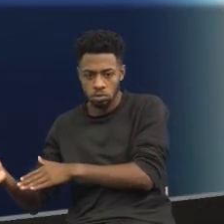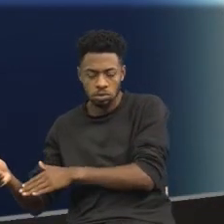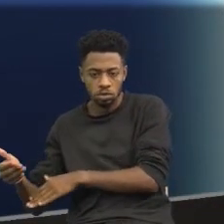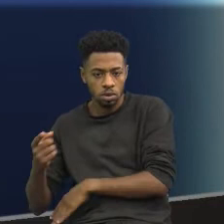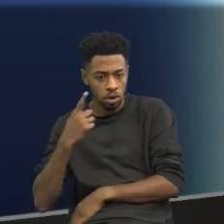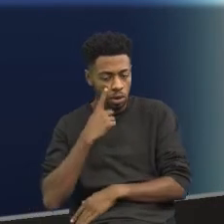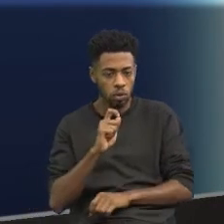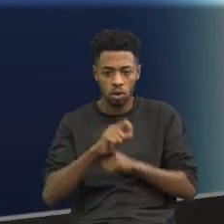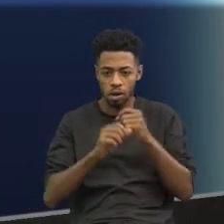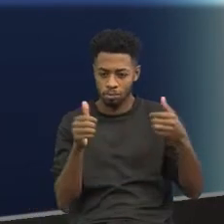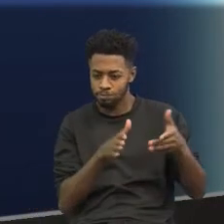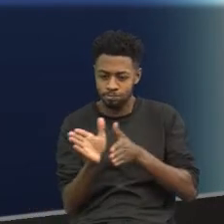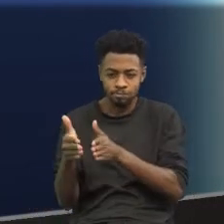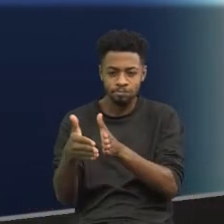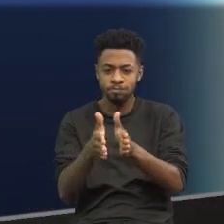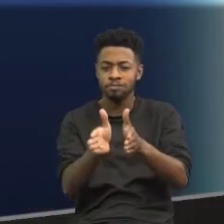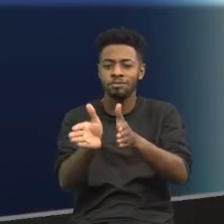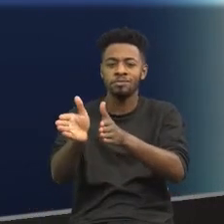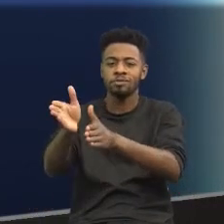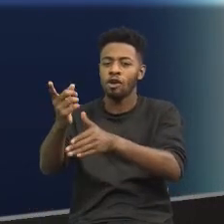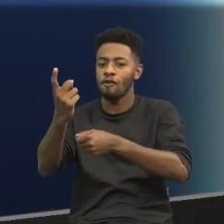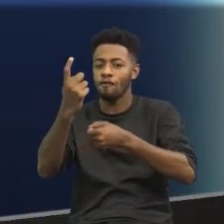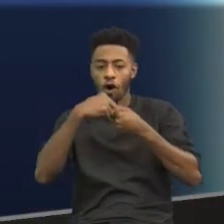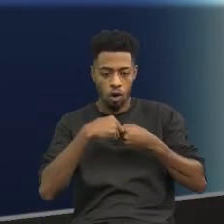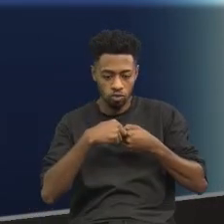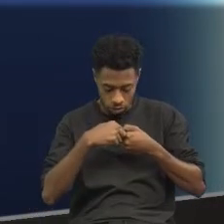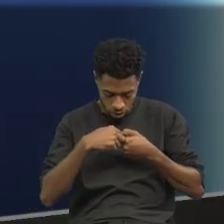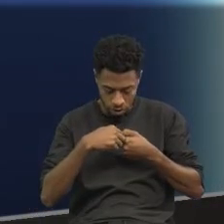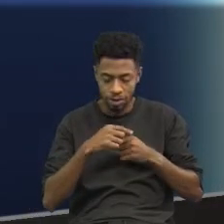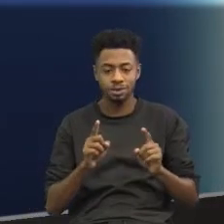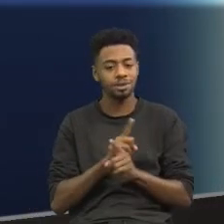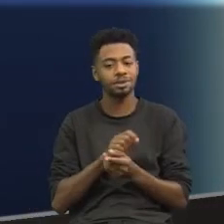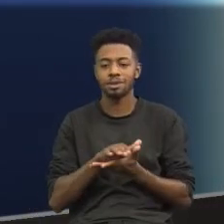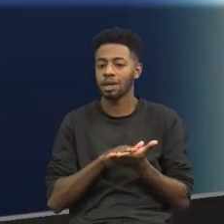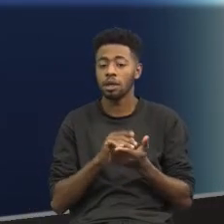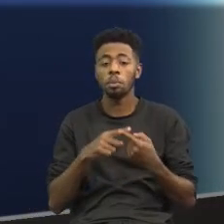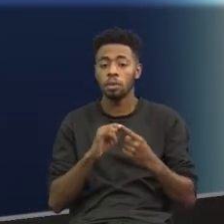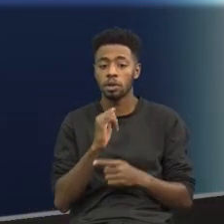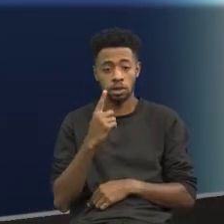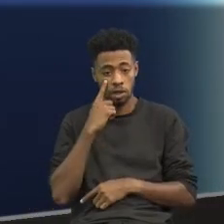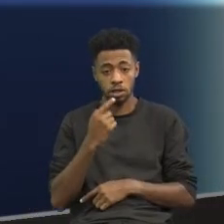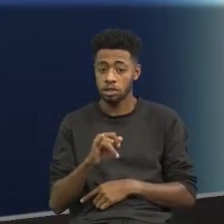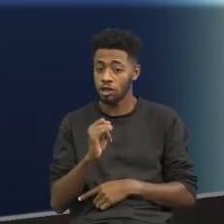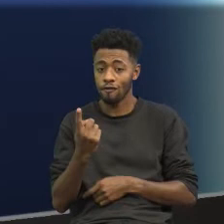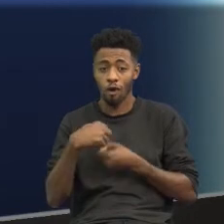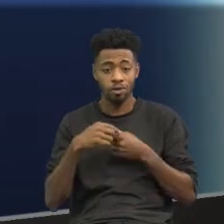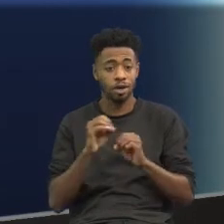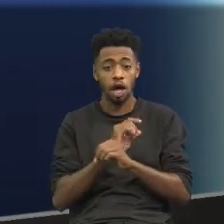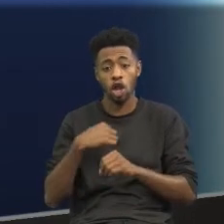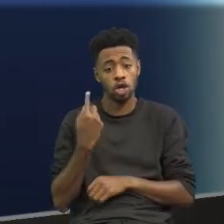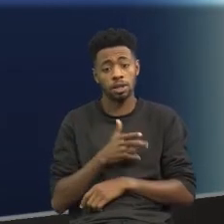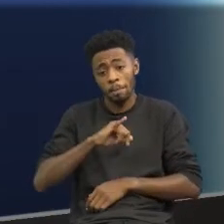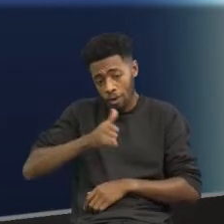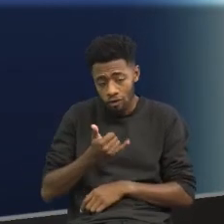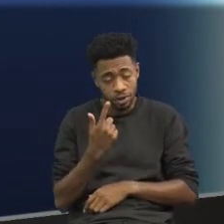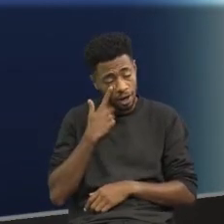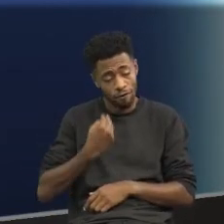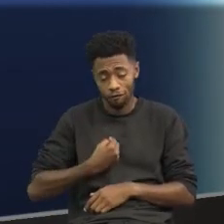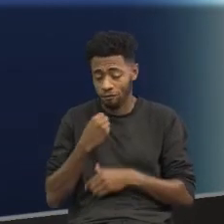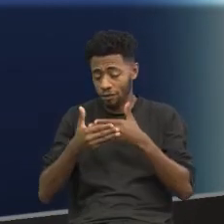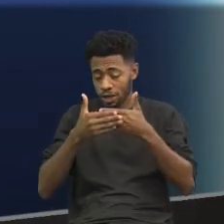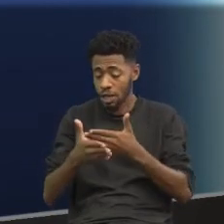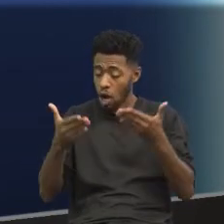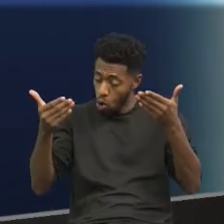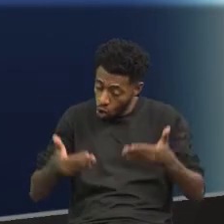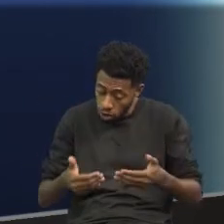não se voltam contra nós. O a gente vai fazer? Enquanto eles não se voltam contra nós, vamos aproveitar o nosso momento